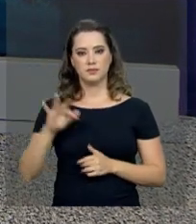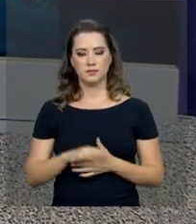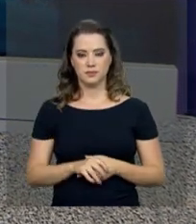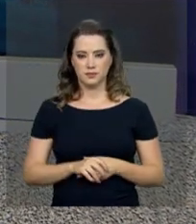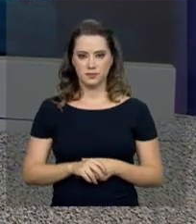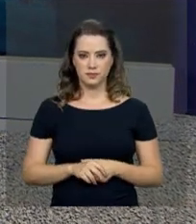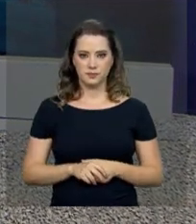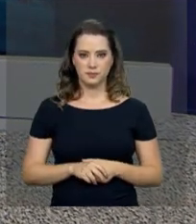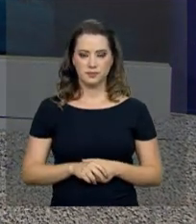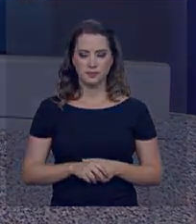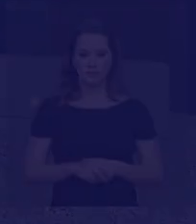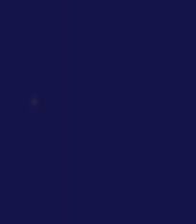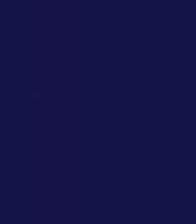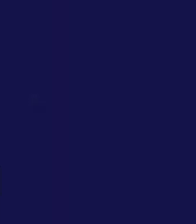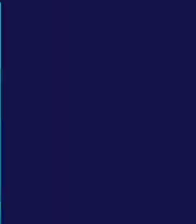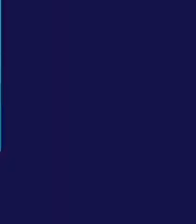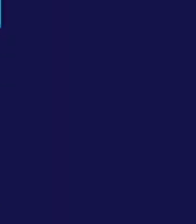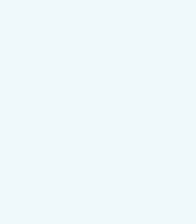Governo Federal. Tchau!